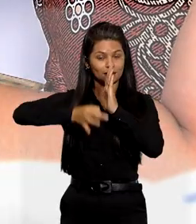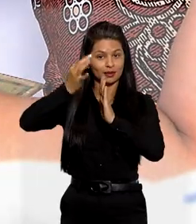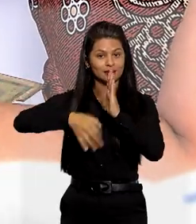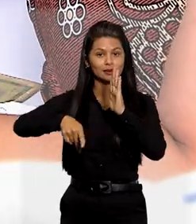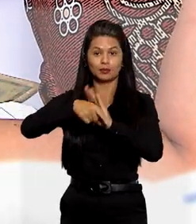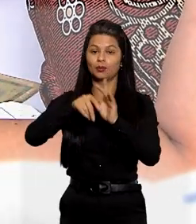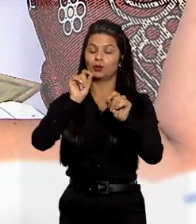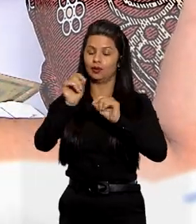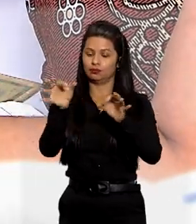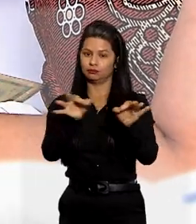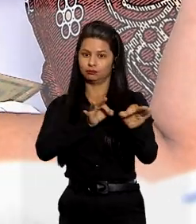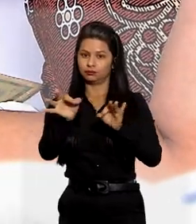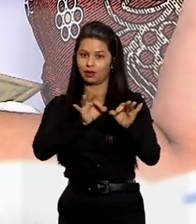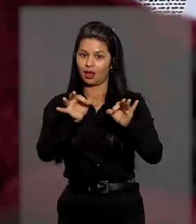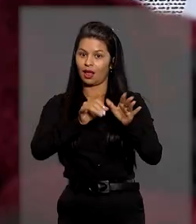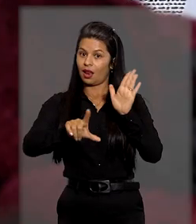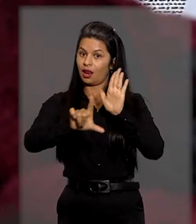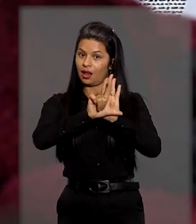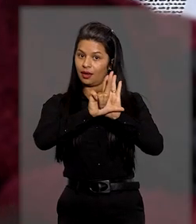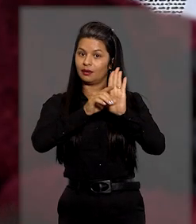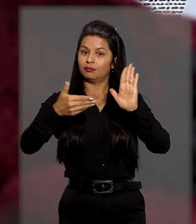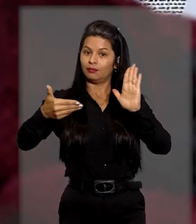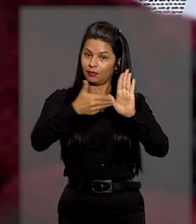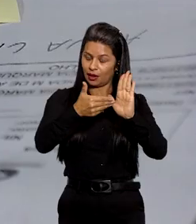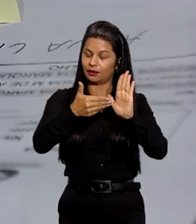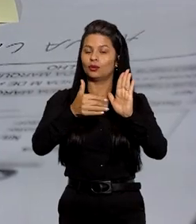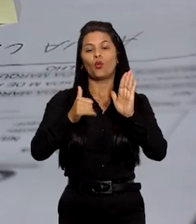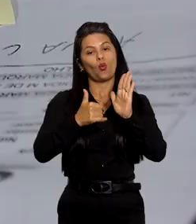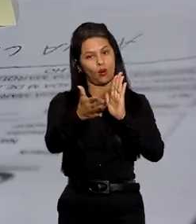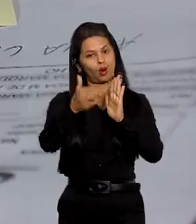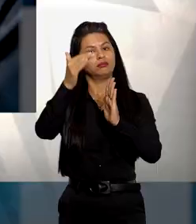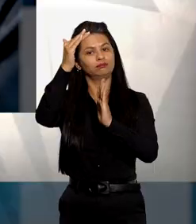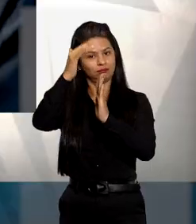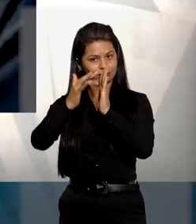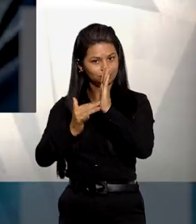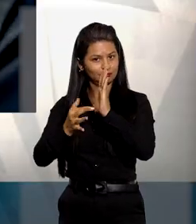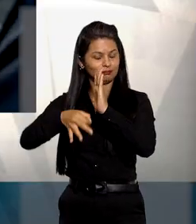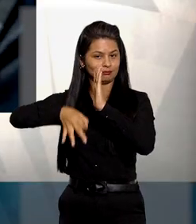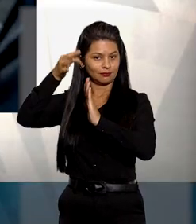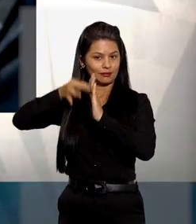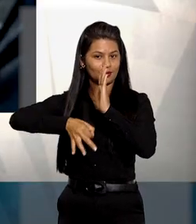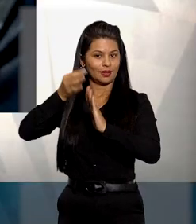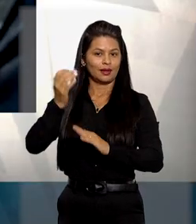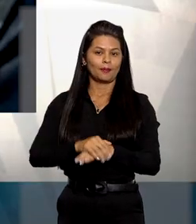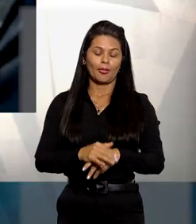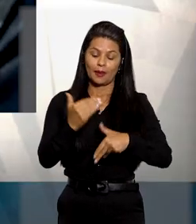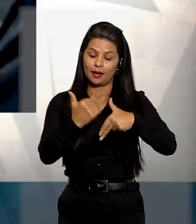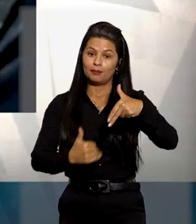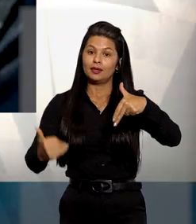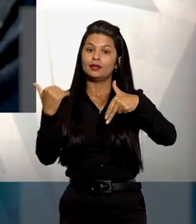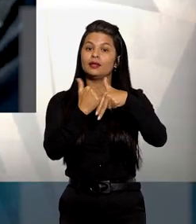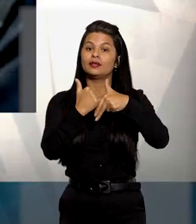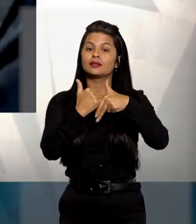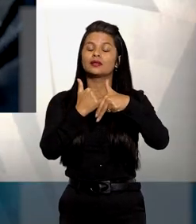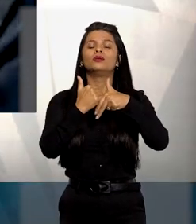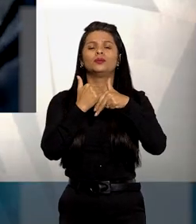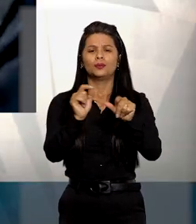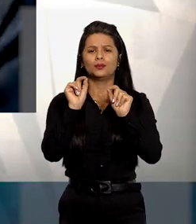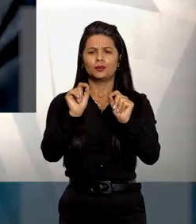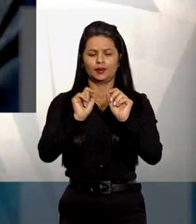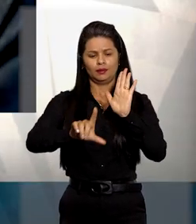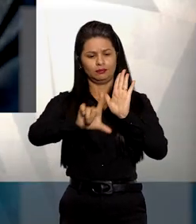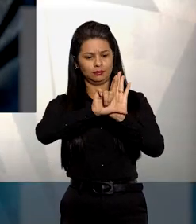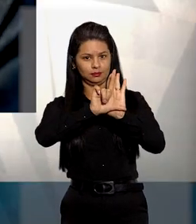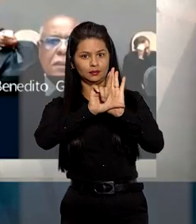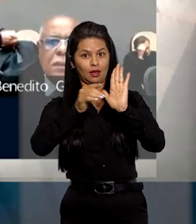regulamentar os dispositivos da lei no âmbito de sua competência. Para a ministra, a medida se adequa à finalidade legal do